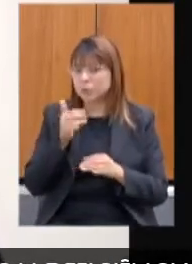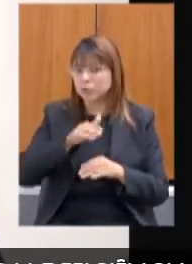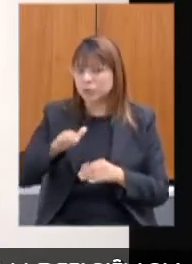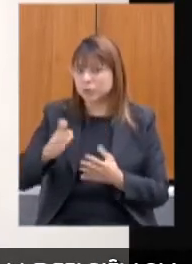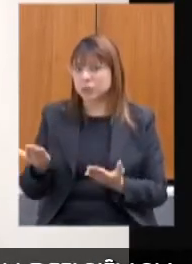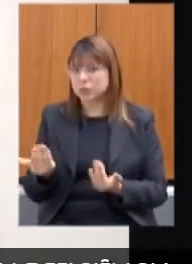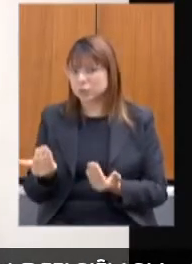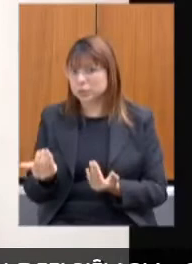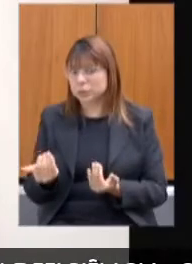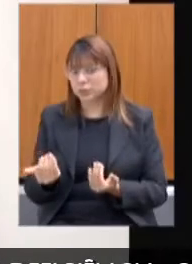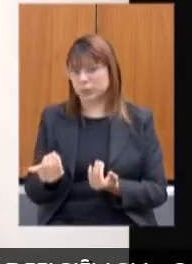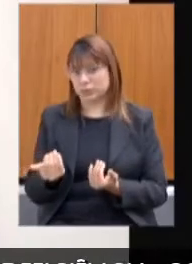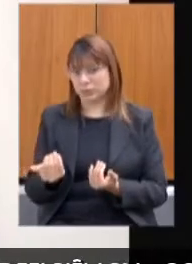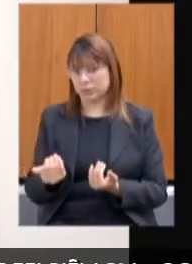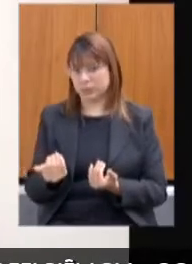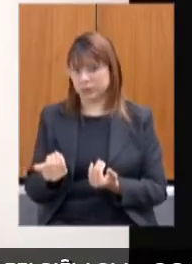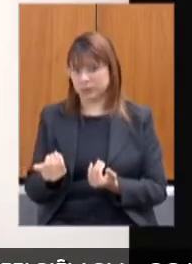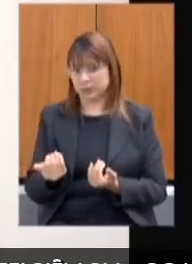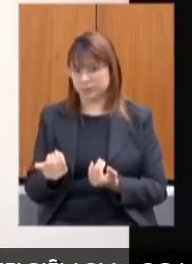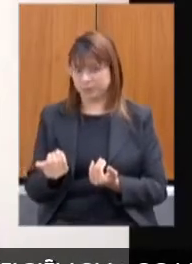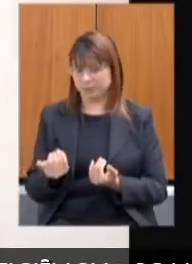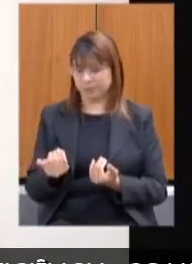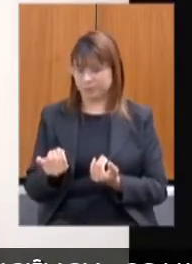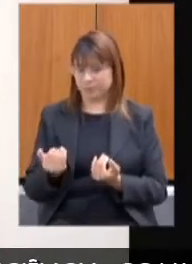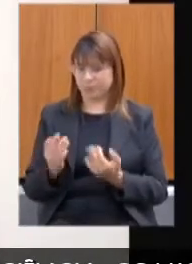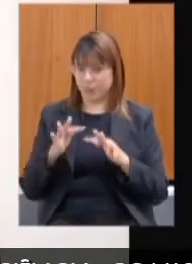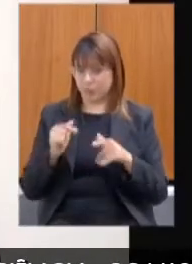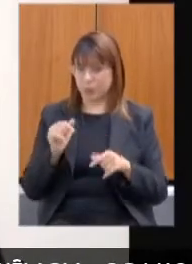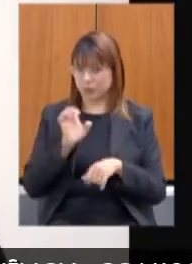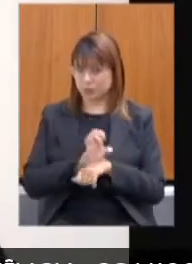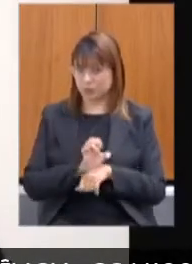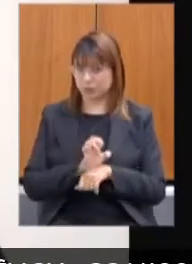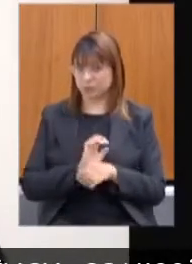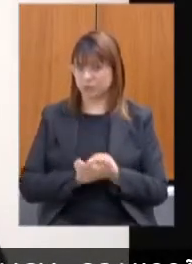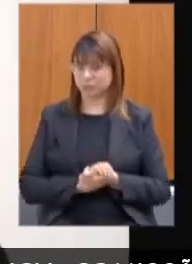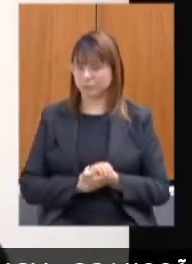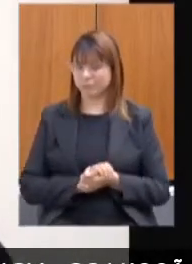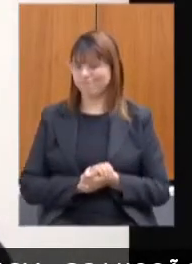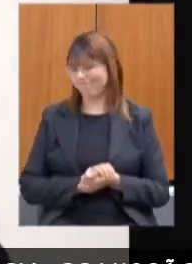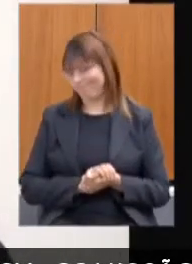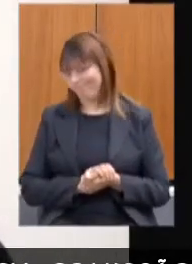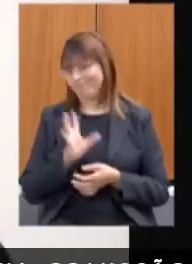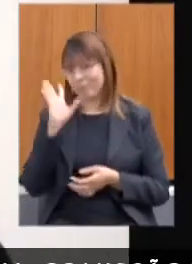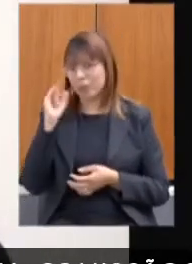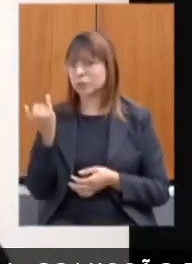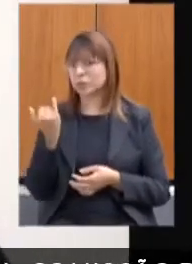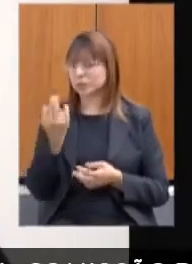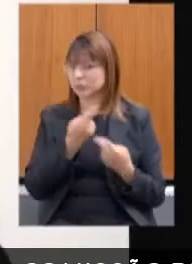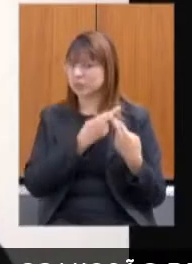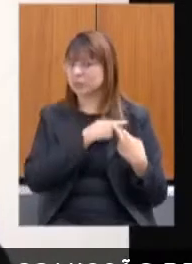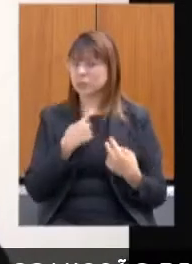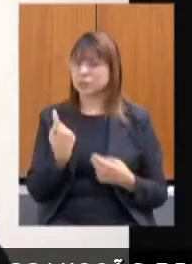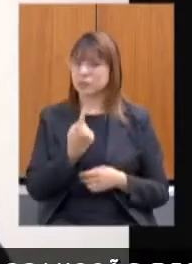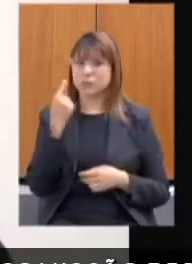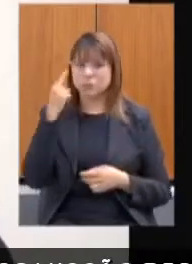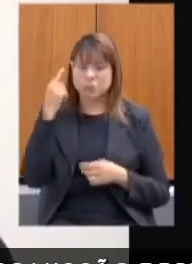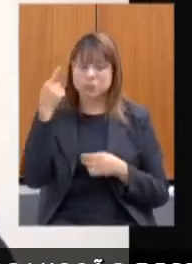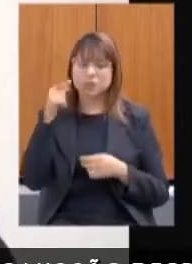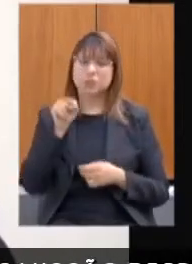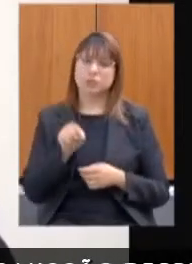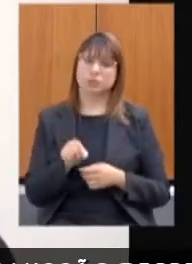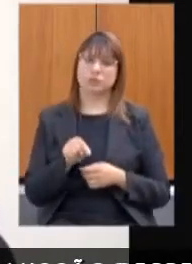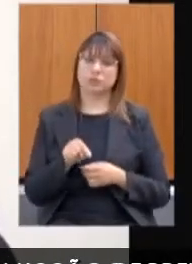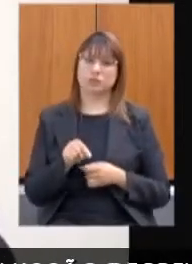da rede pública, mas também de todo o Estado, eu acho que é uma responsabilidade nossa pensar nessa questão